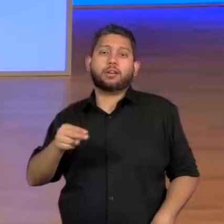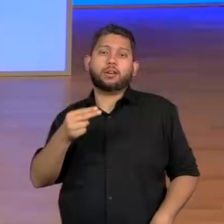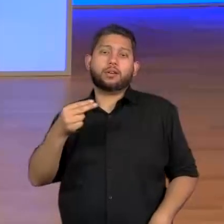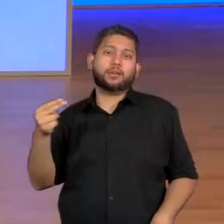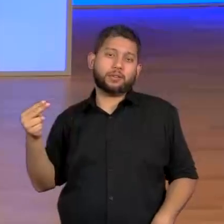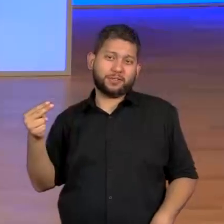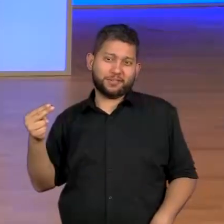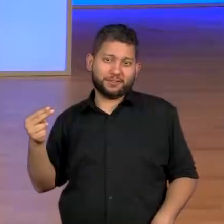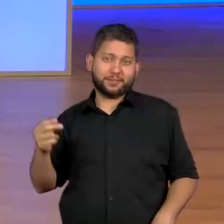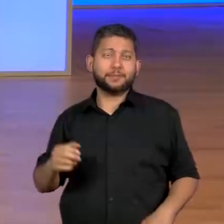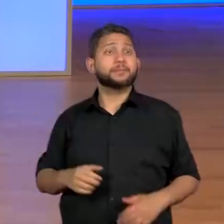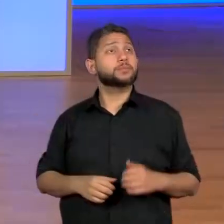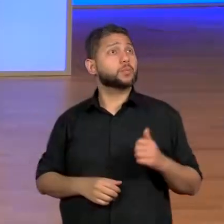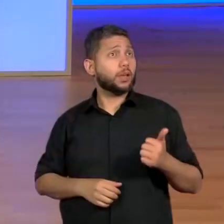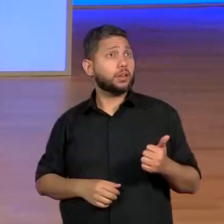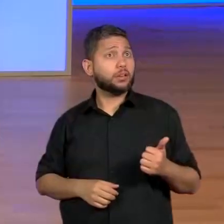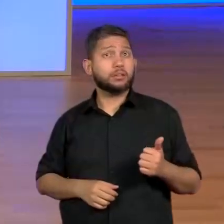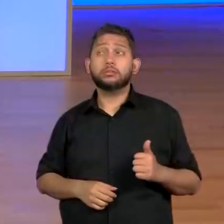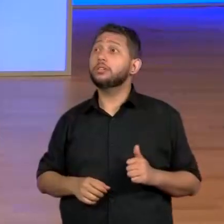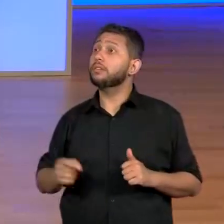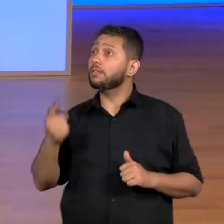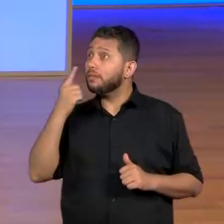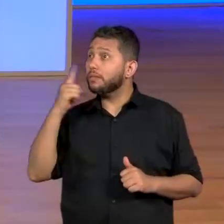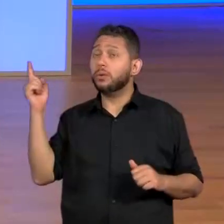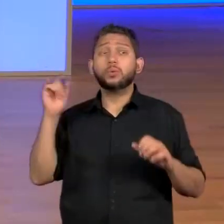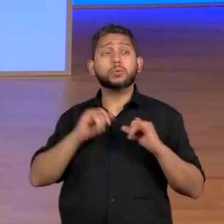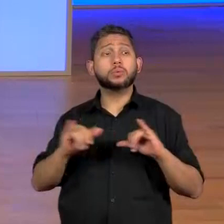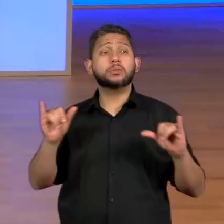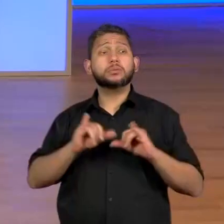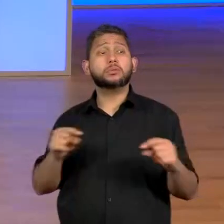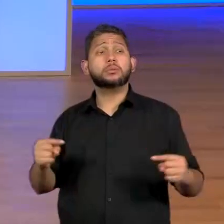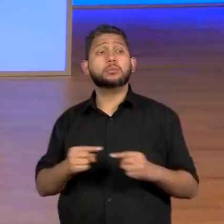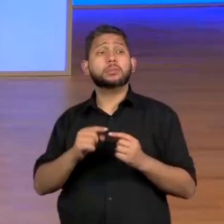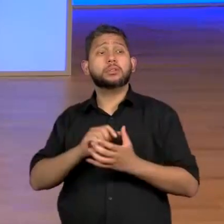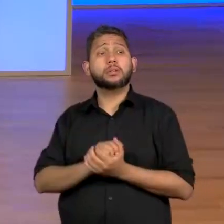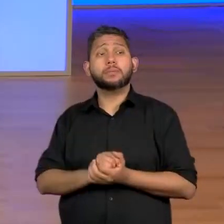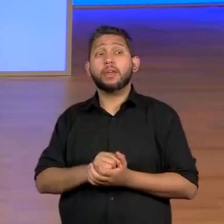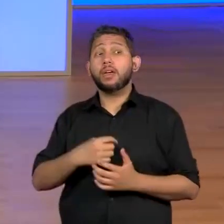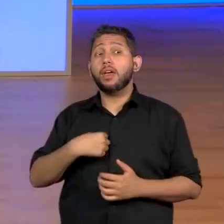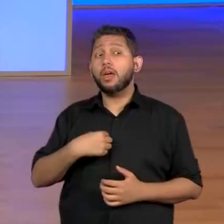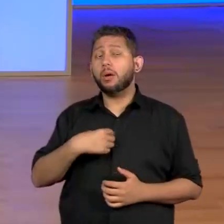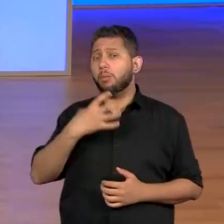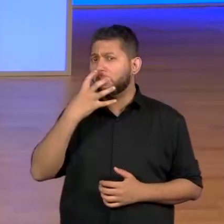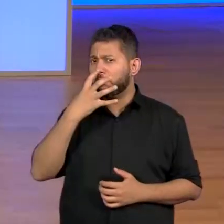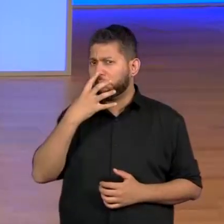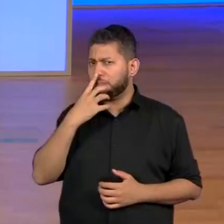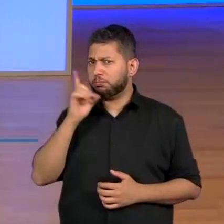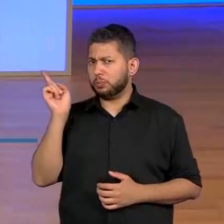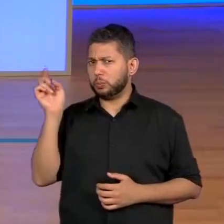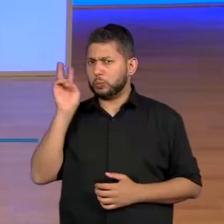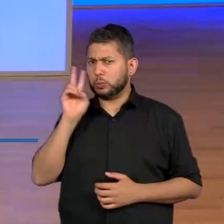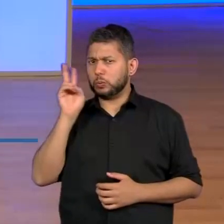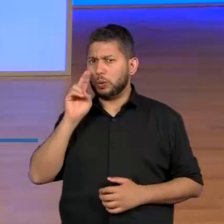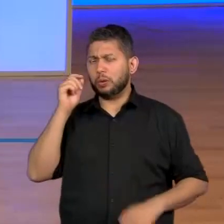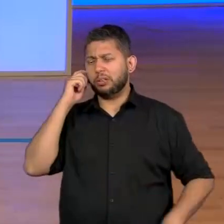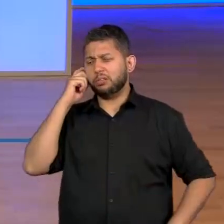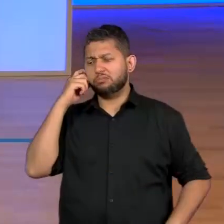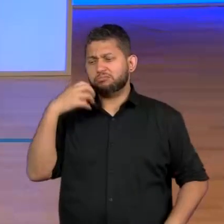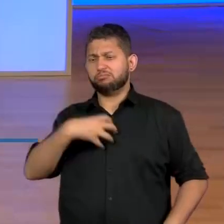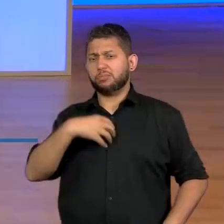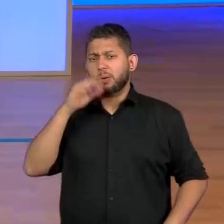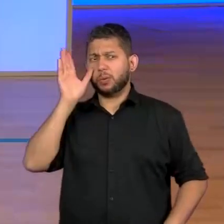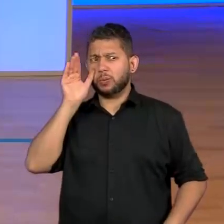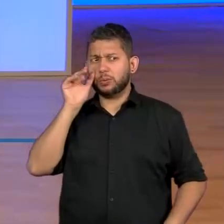do gênero notícia, né, Pro? Traz, traz sim, Pro. E um fato que me deixou, assim, curiosa e que foi bem